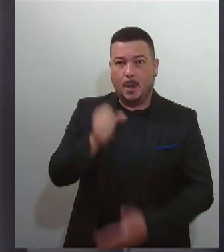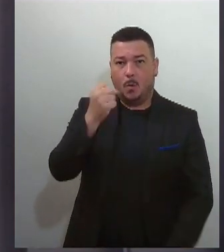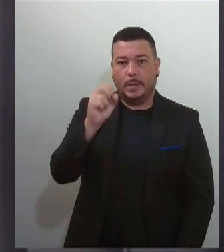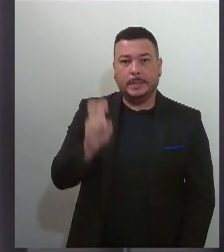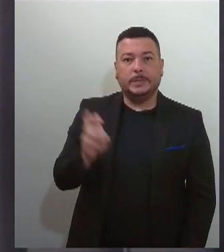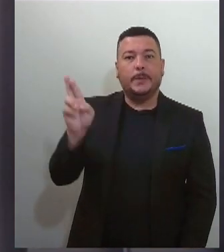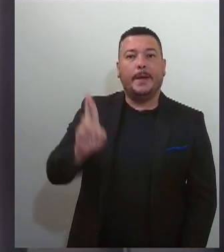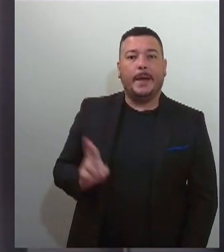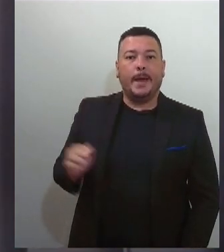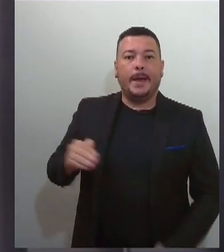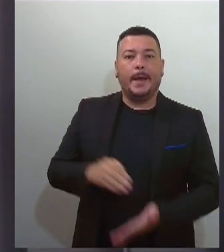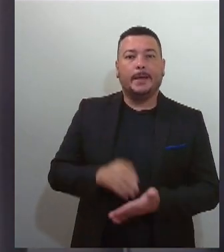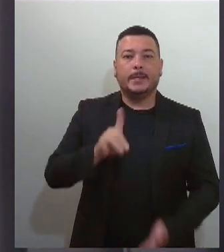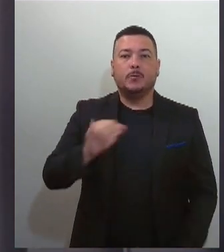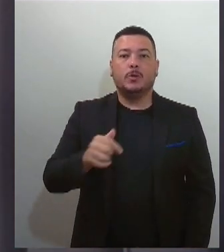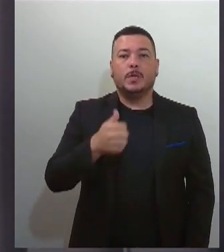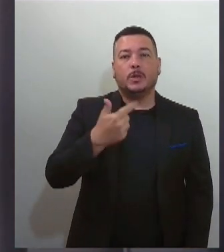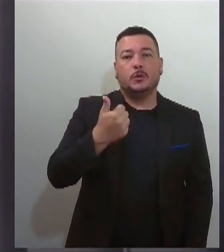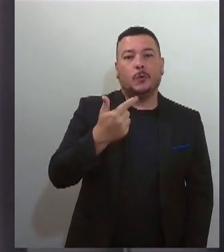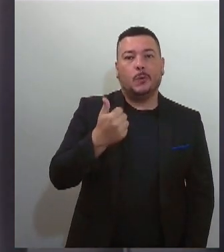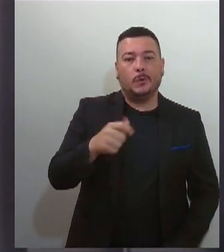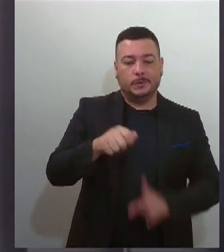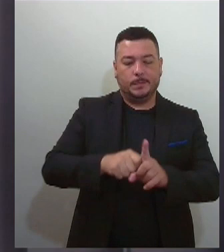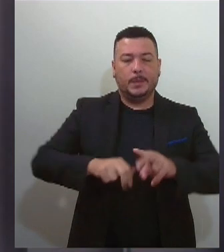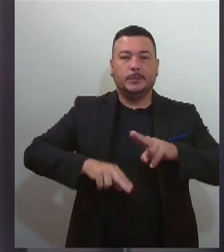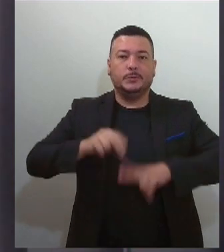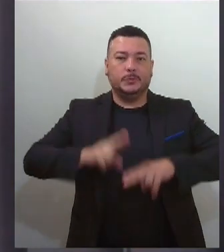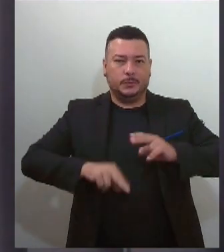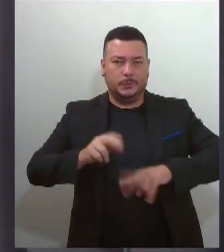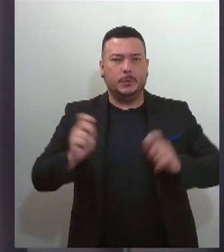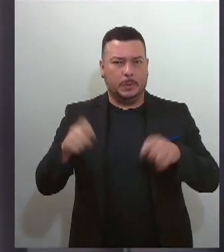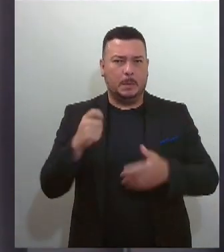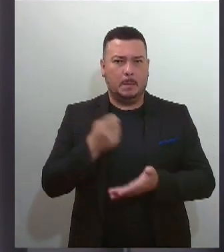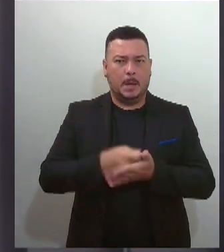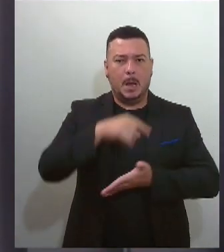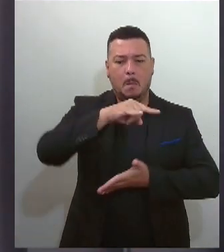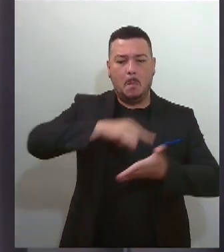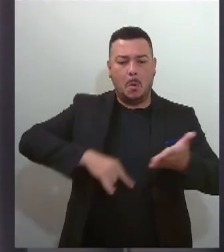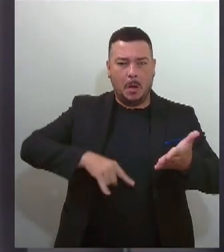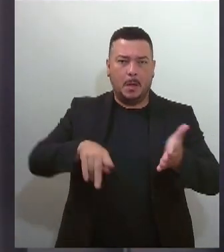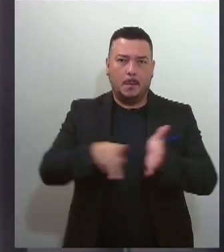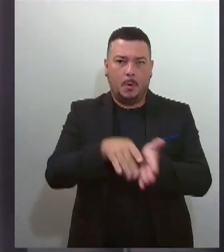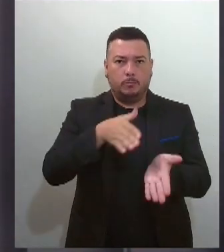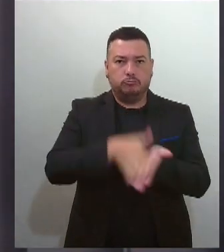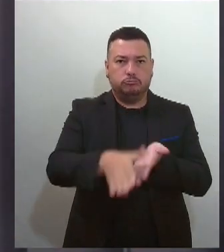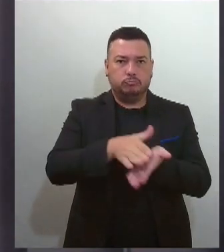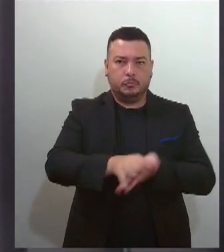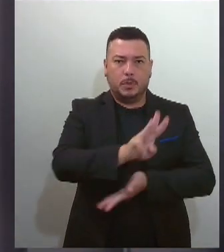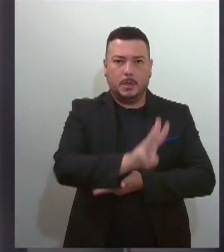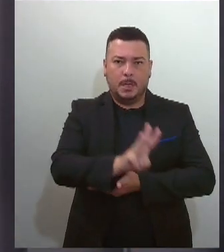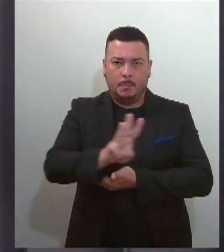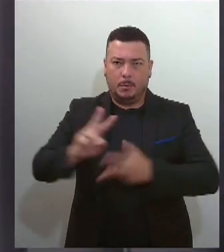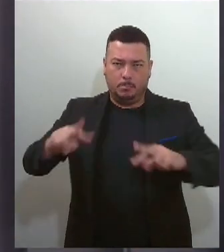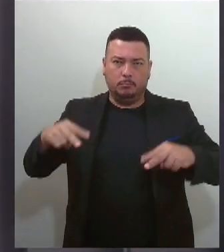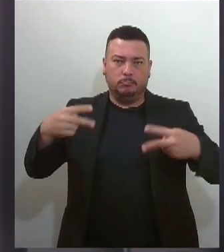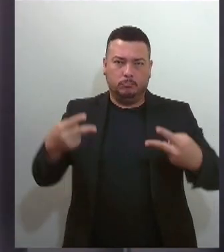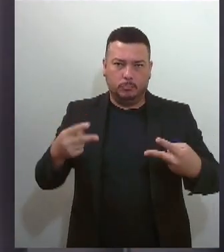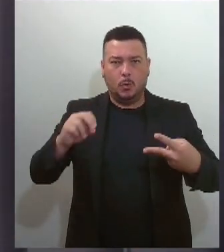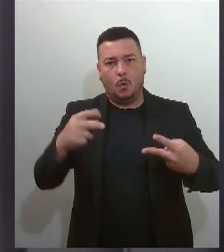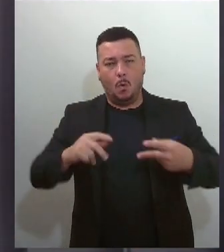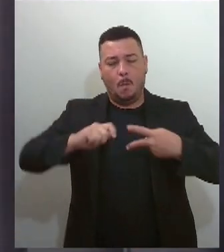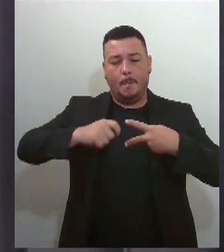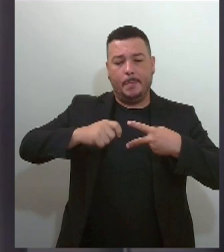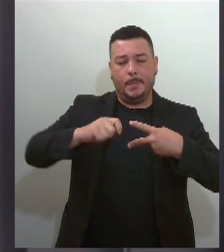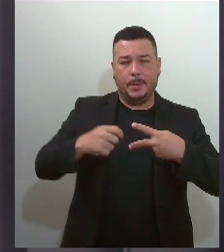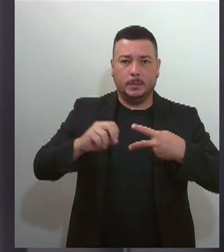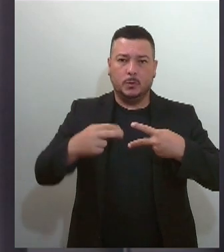12 de junho. Ela pode ser paga por boleto, gerado na página do participante, PIX, cartão de crédito, débito em